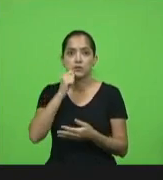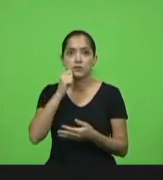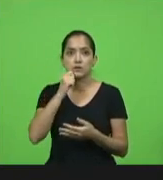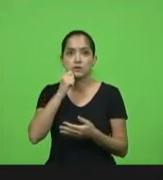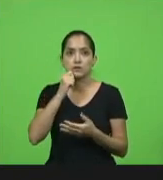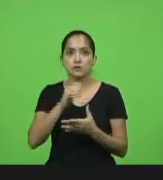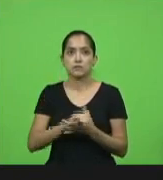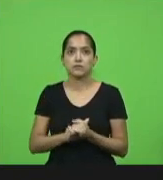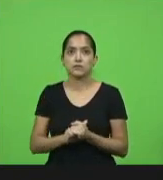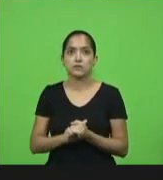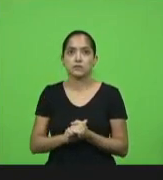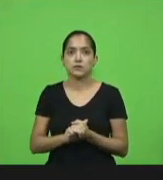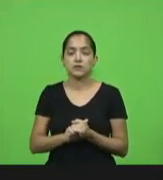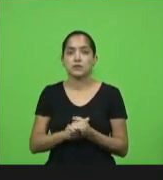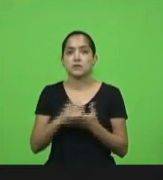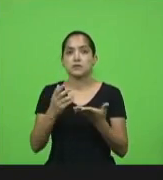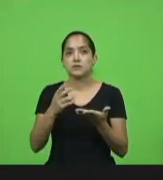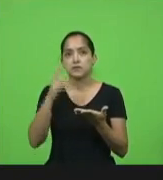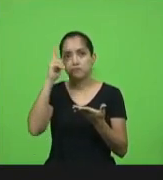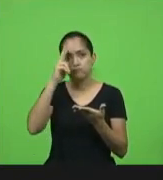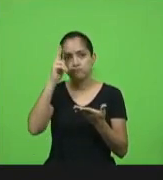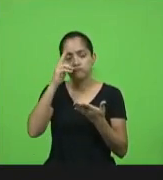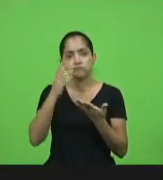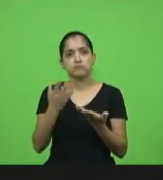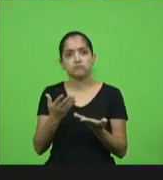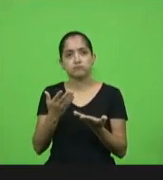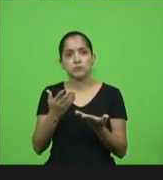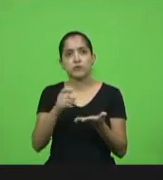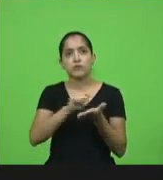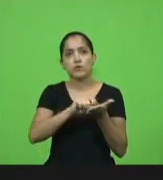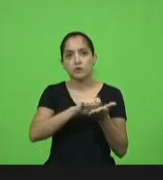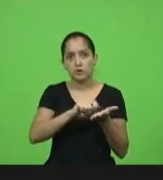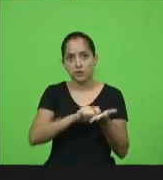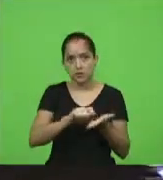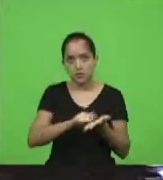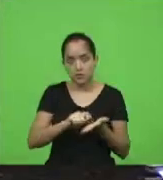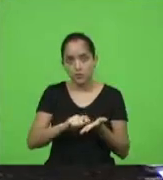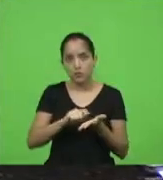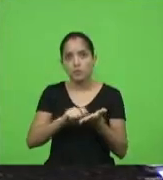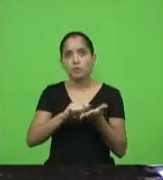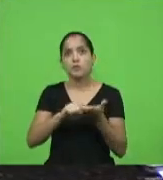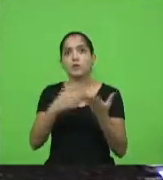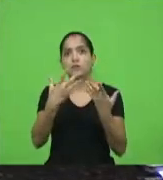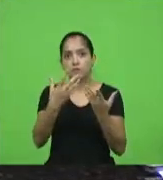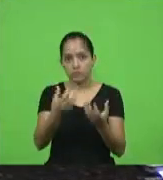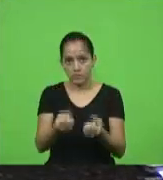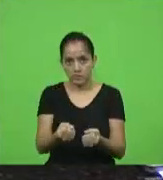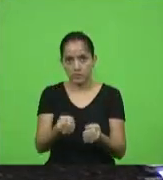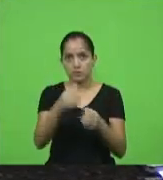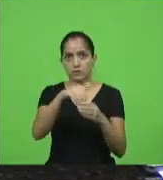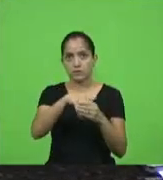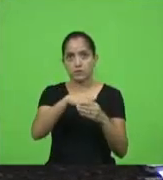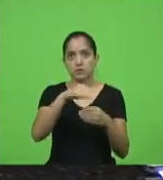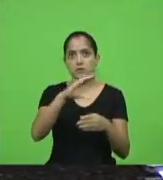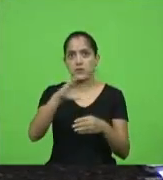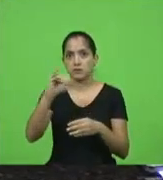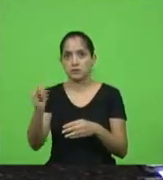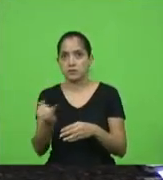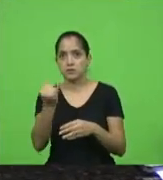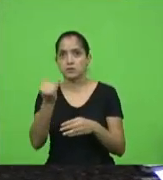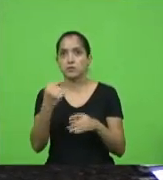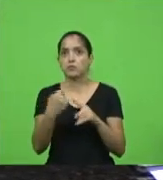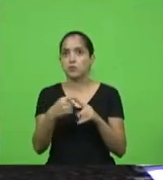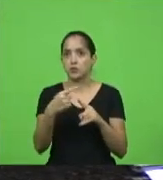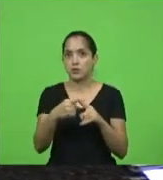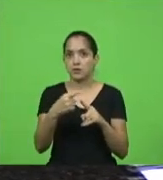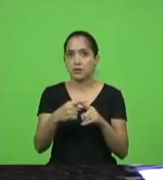senhor presidente se não me falha a memória fui eu quem redigiu e relatei favoravelmente esse projeto na CCJ porque é um